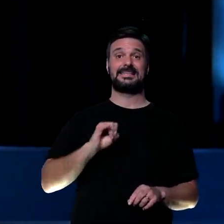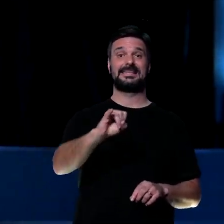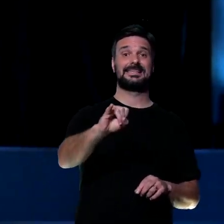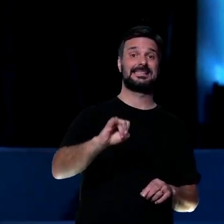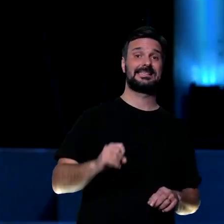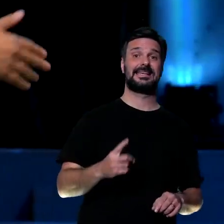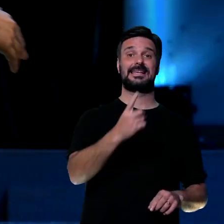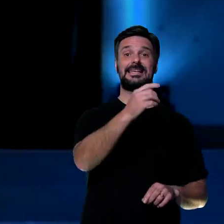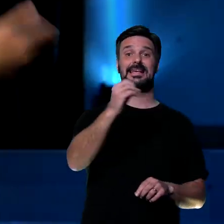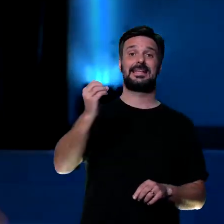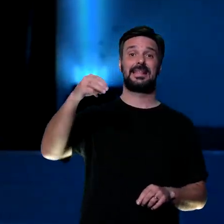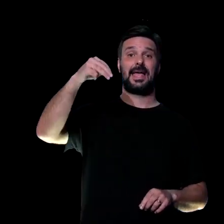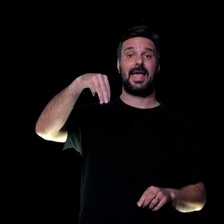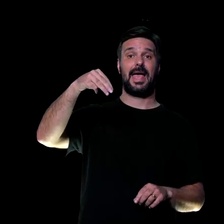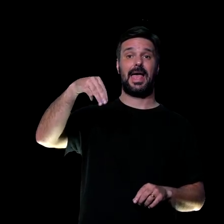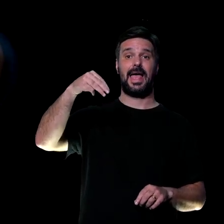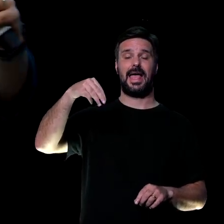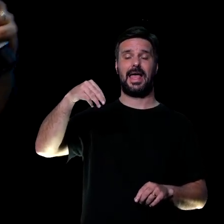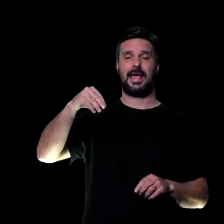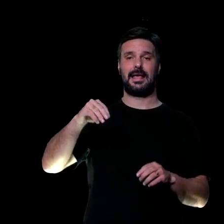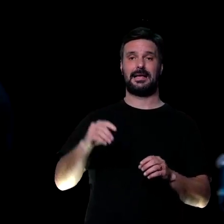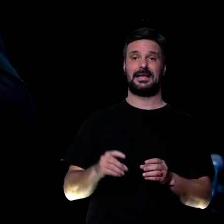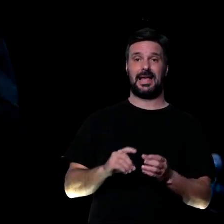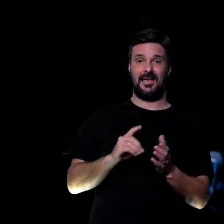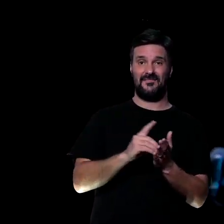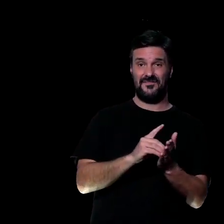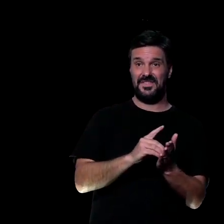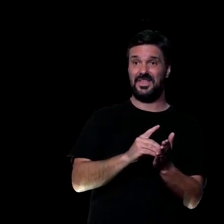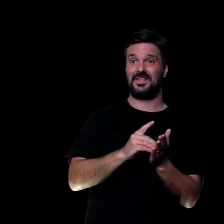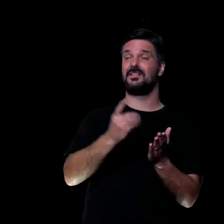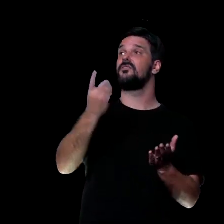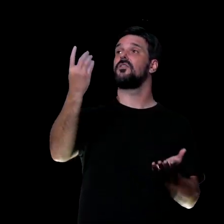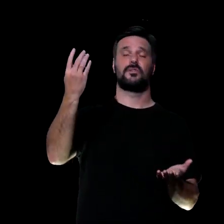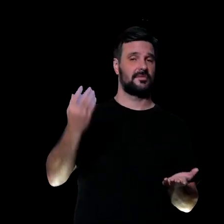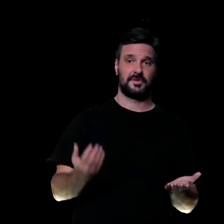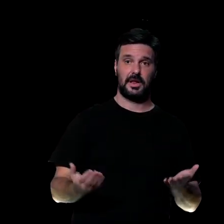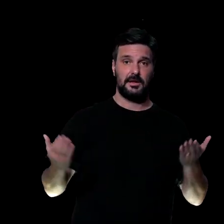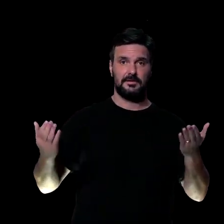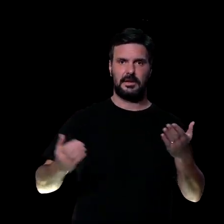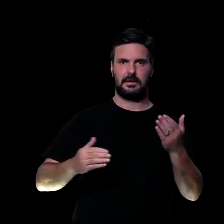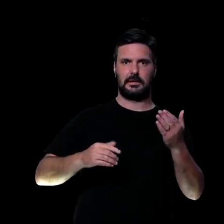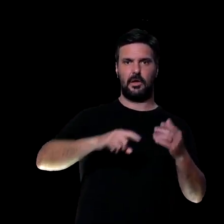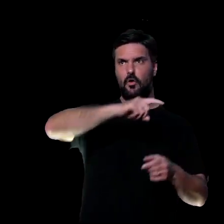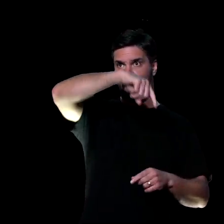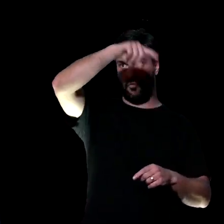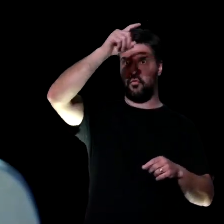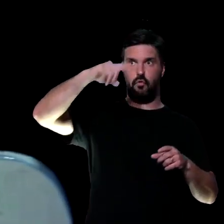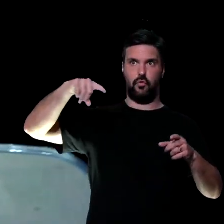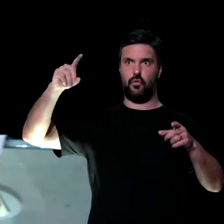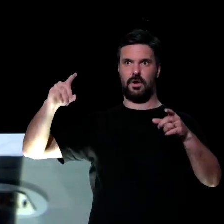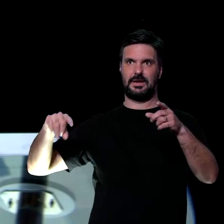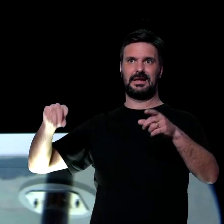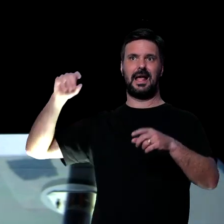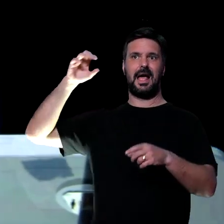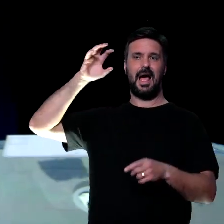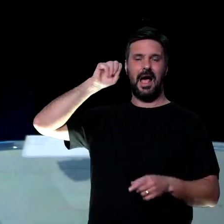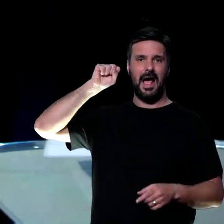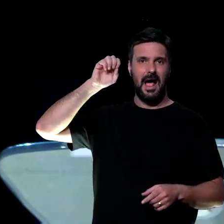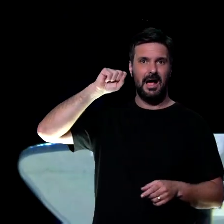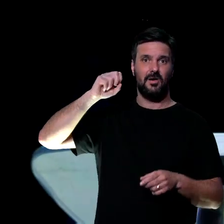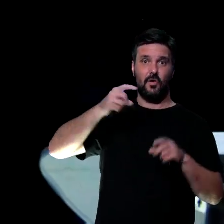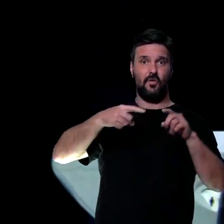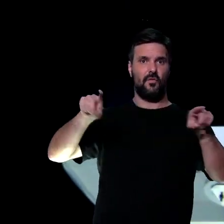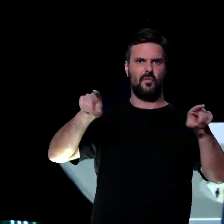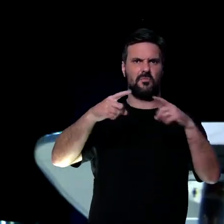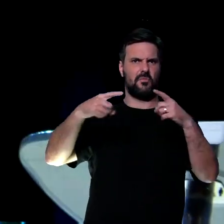devocional e você passa o resto do dia vendo notícias, sobe e desce da bolsa de valores e vendo, ouvindo música que não é crente, exemplo.